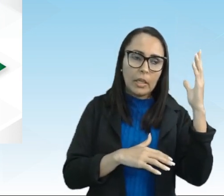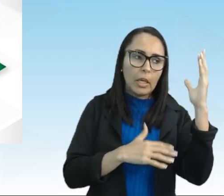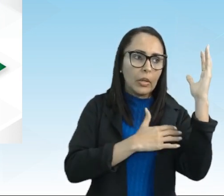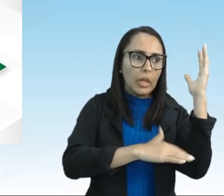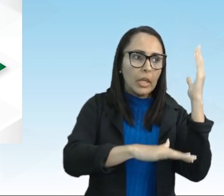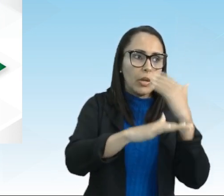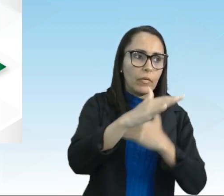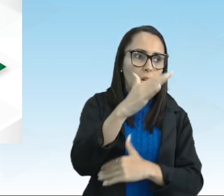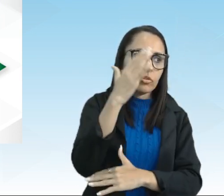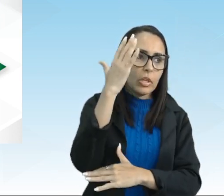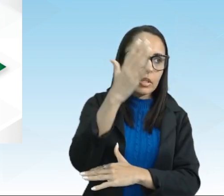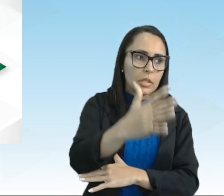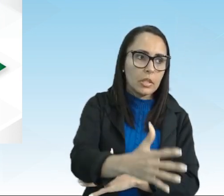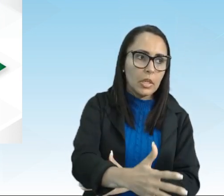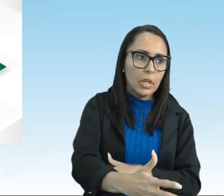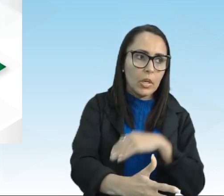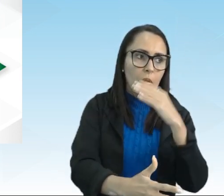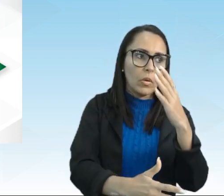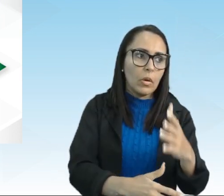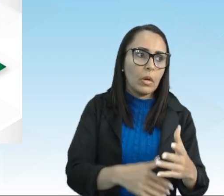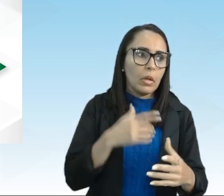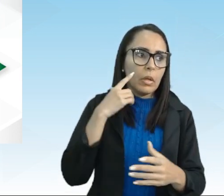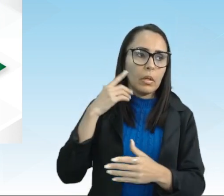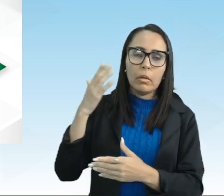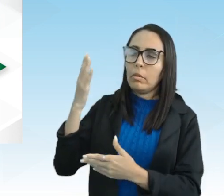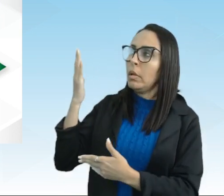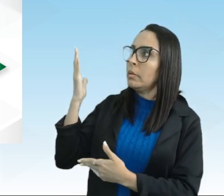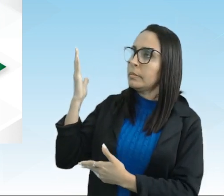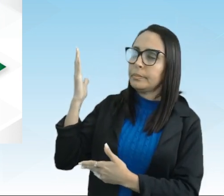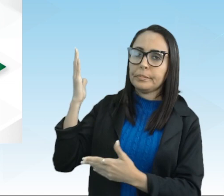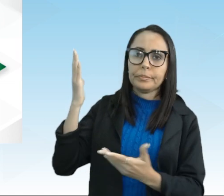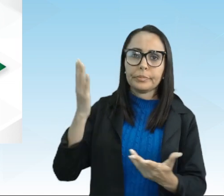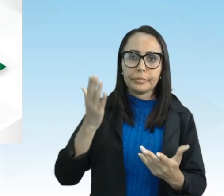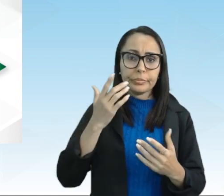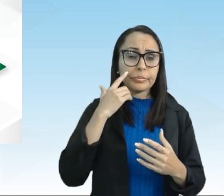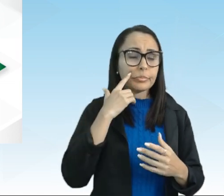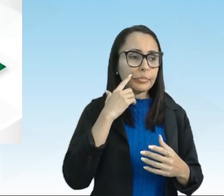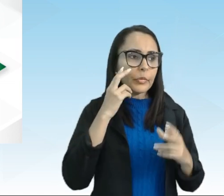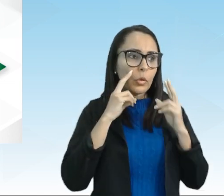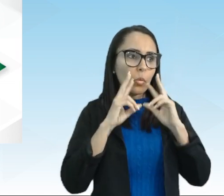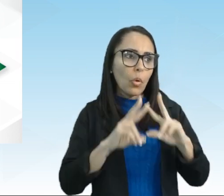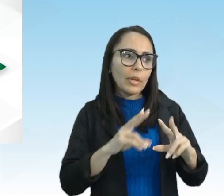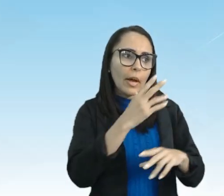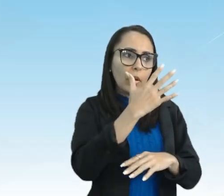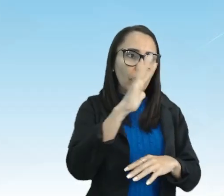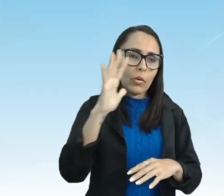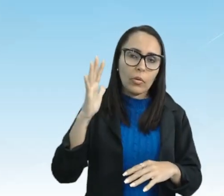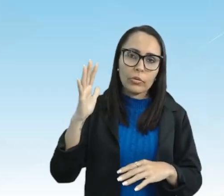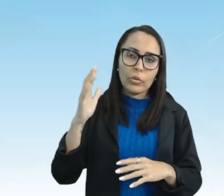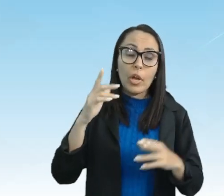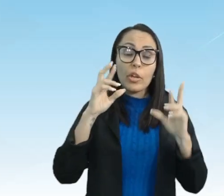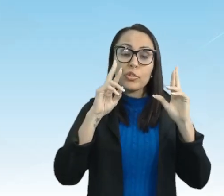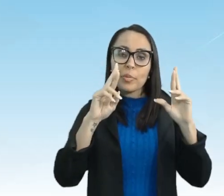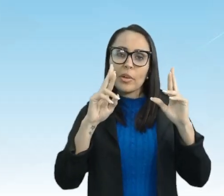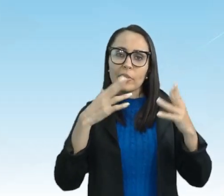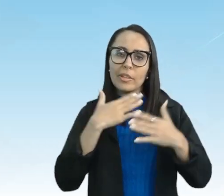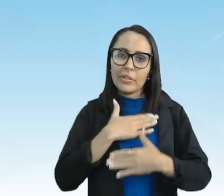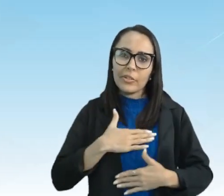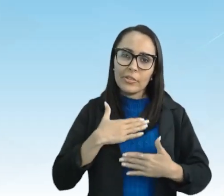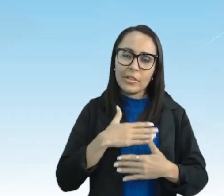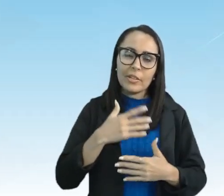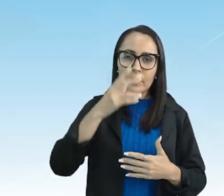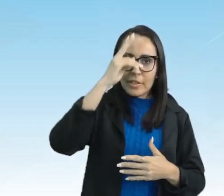retextualização com um outro olhar um olhar no caso ecológico então é isso aí estudantes espero que tenham gostado